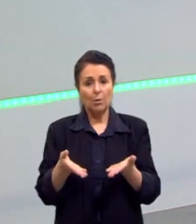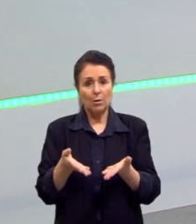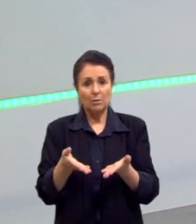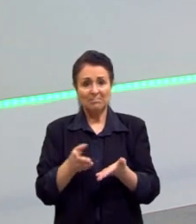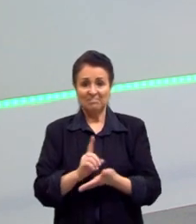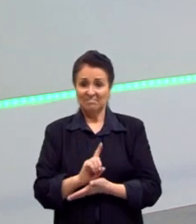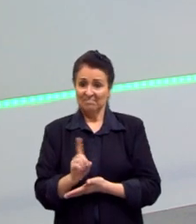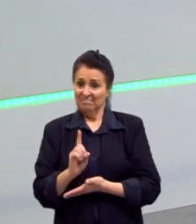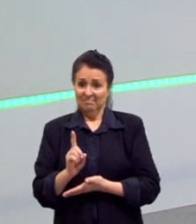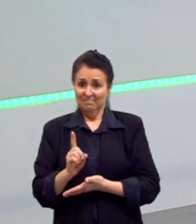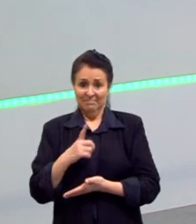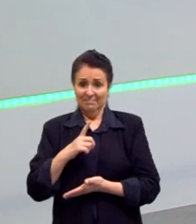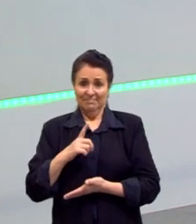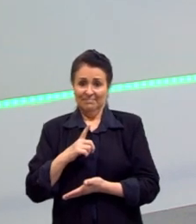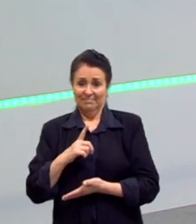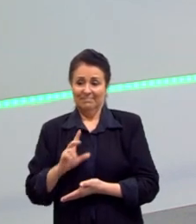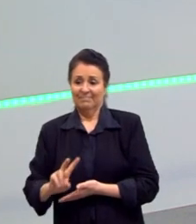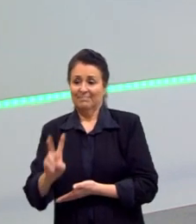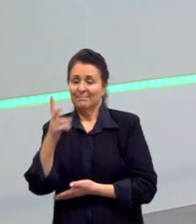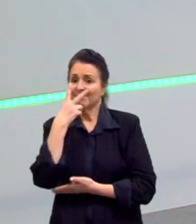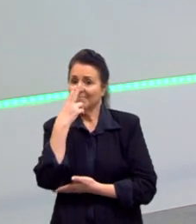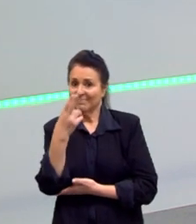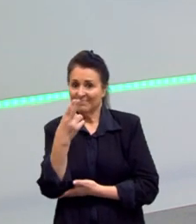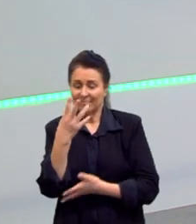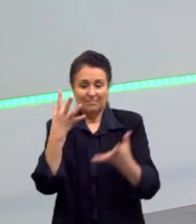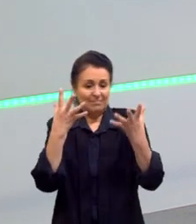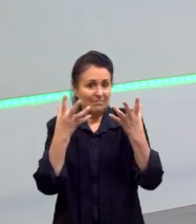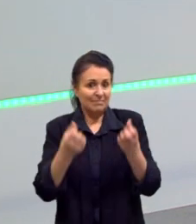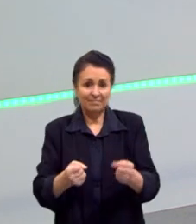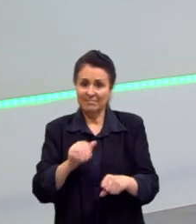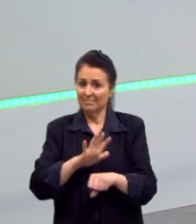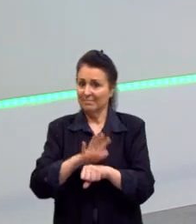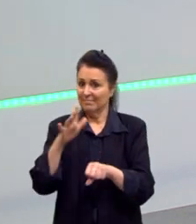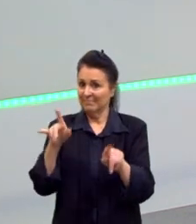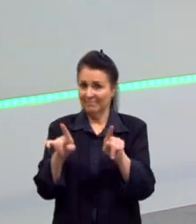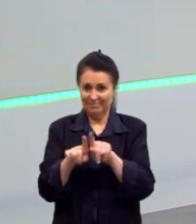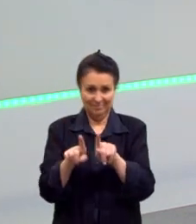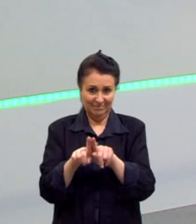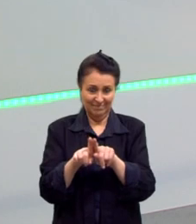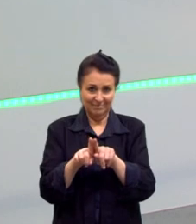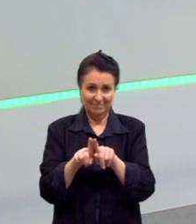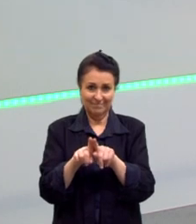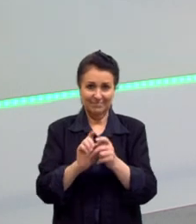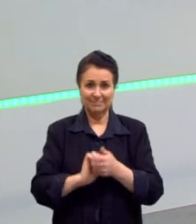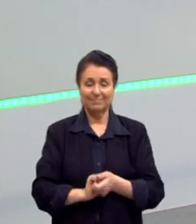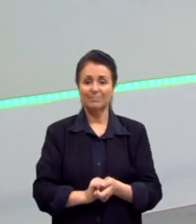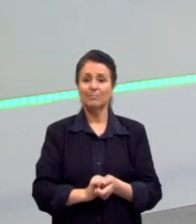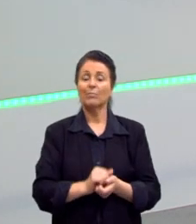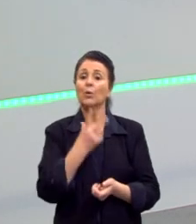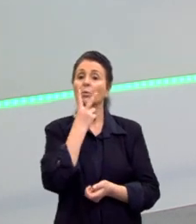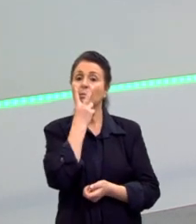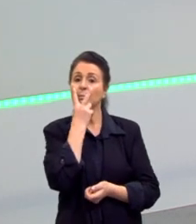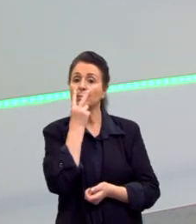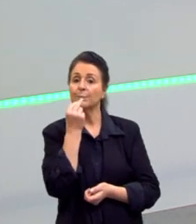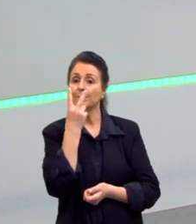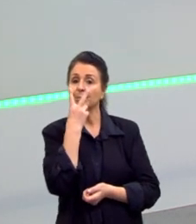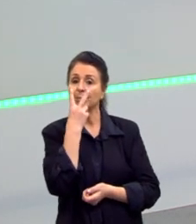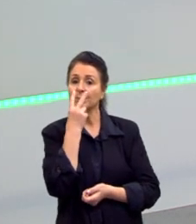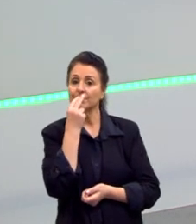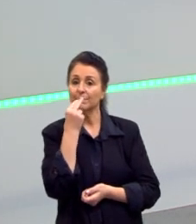aceita mais e assim por diante. Certo, pessoal? Machado de Assis. Então